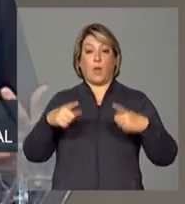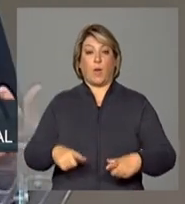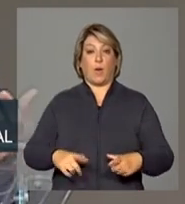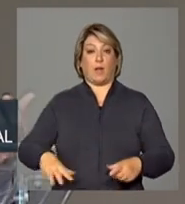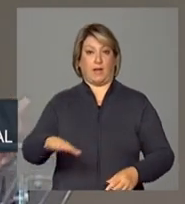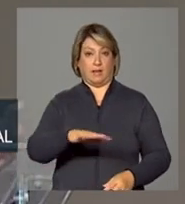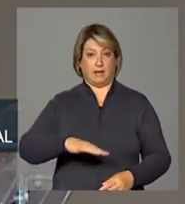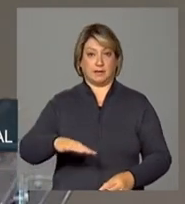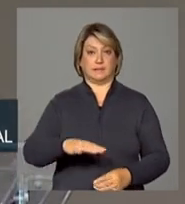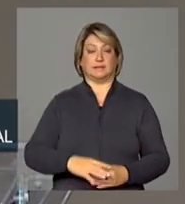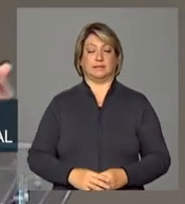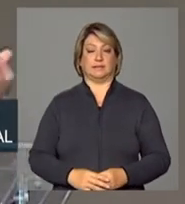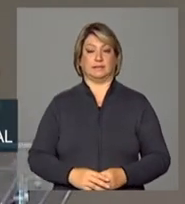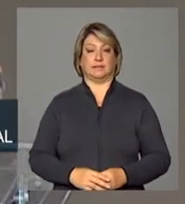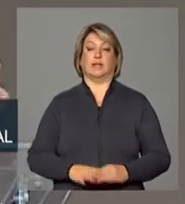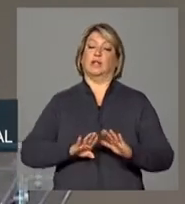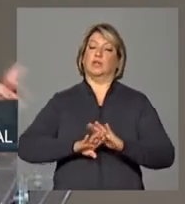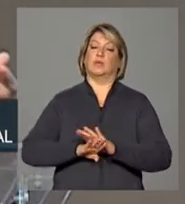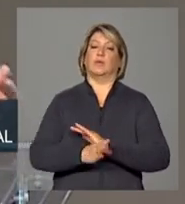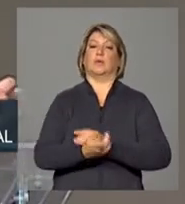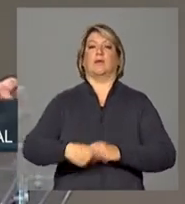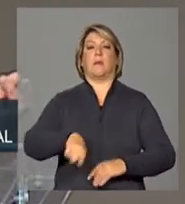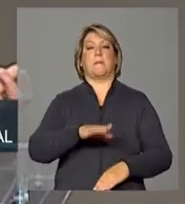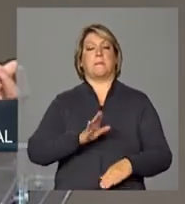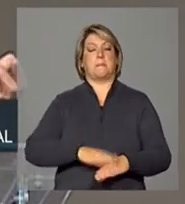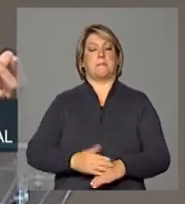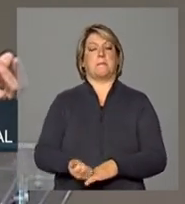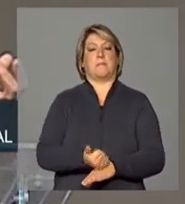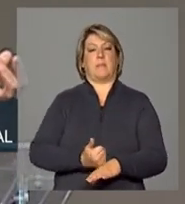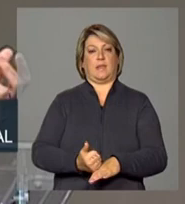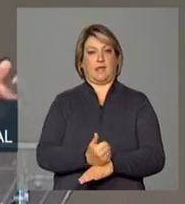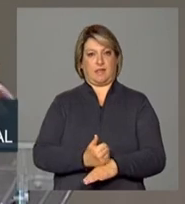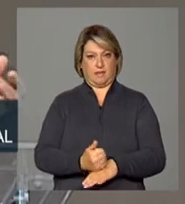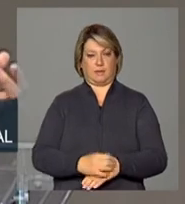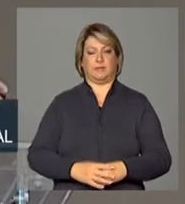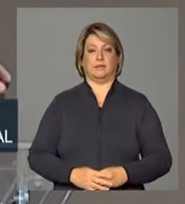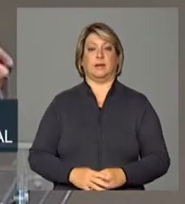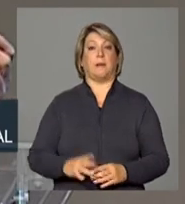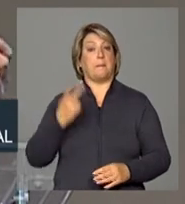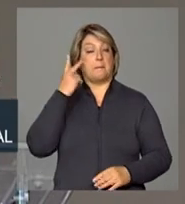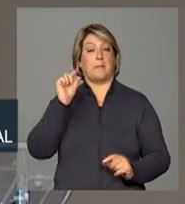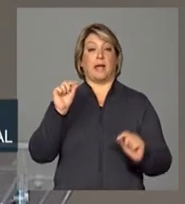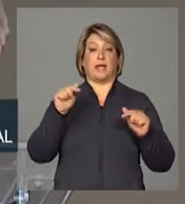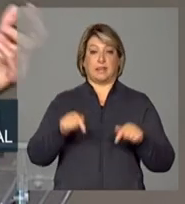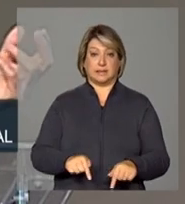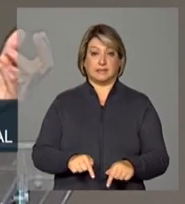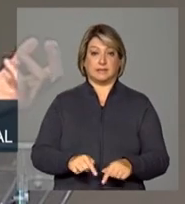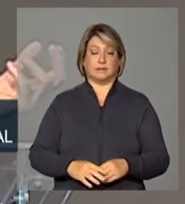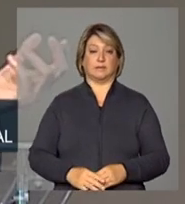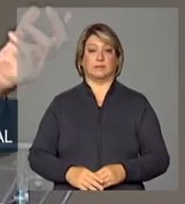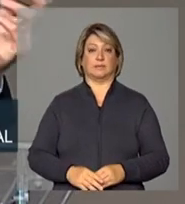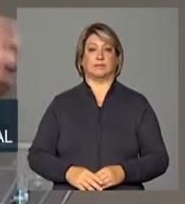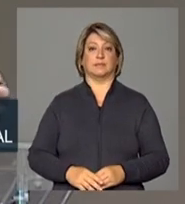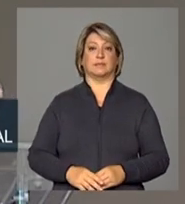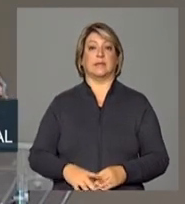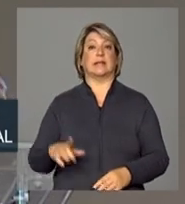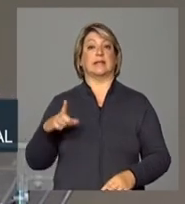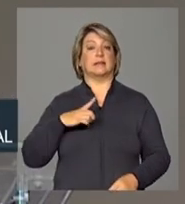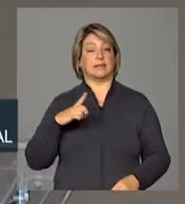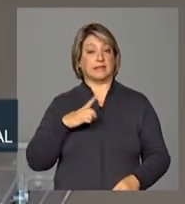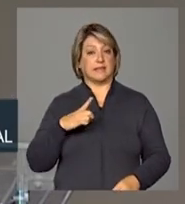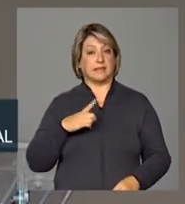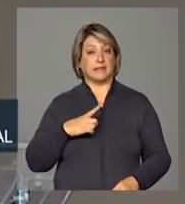tornando-as mais eficientes e mais competitivas para isso temos